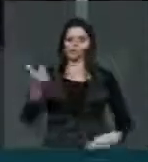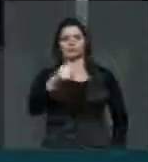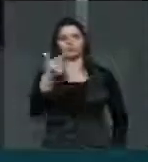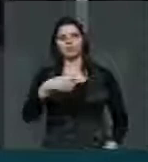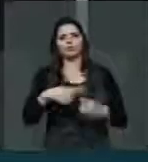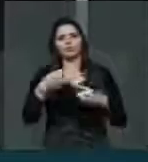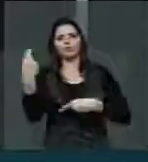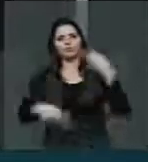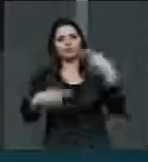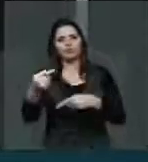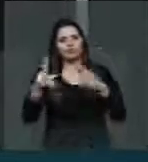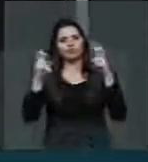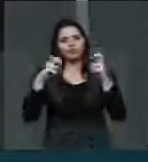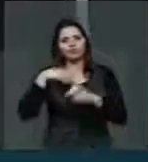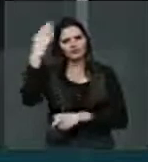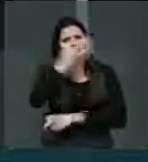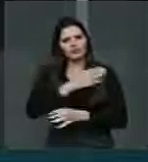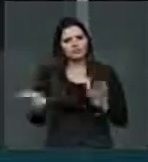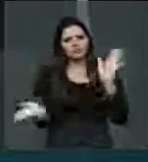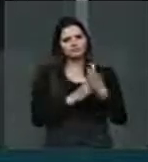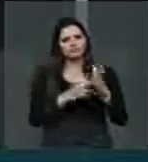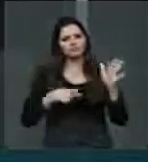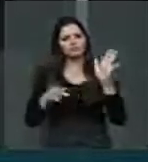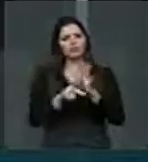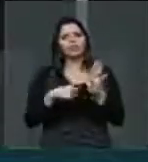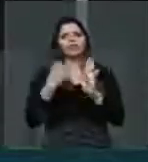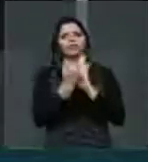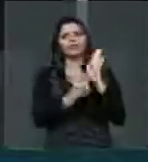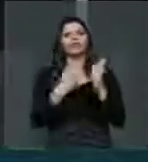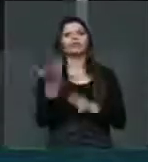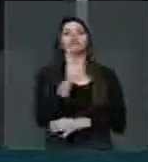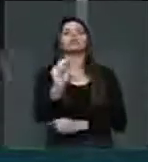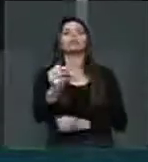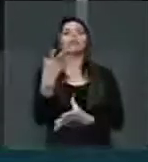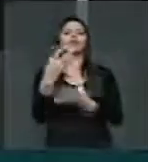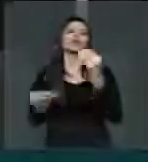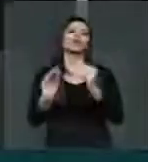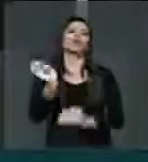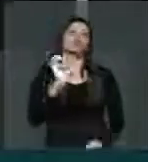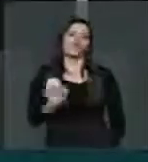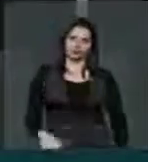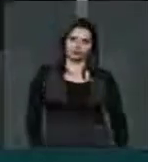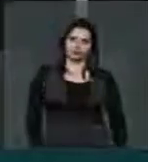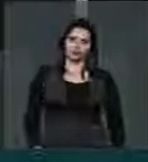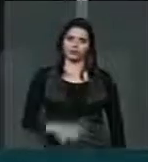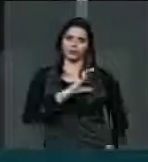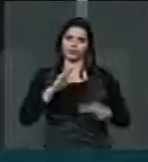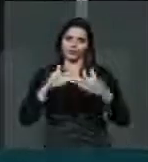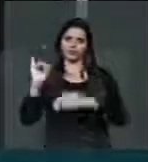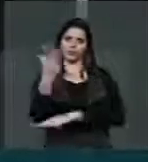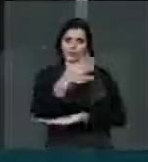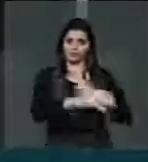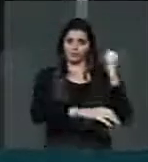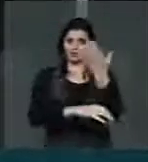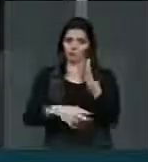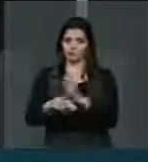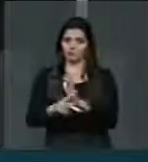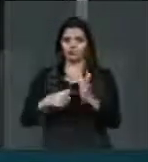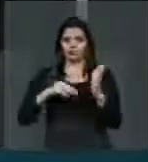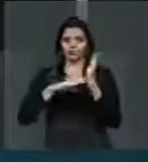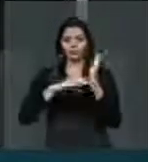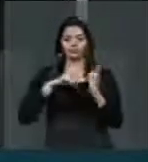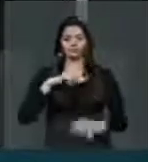tratar das questões sérias, quer pautar é a cura gay. A Comissão de Meio Ambiente do Senado tem um